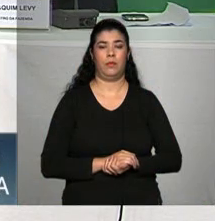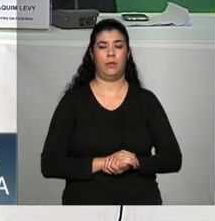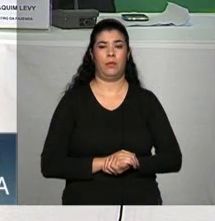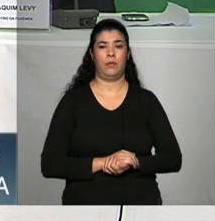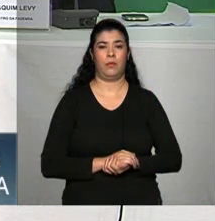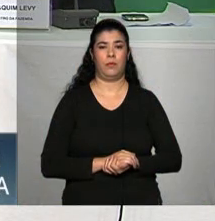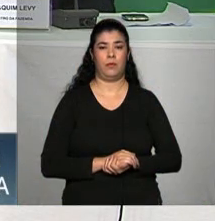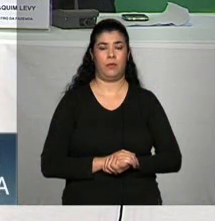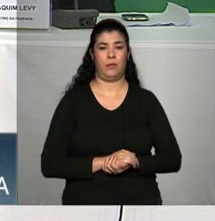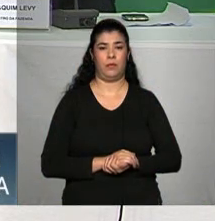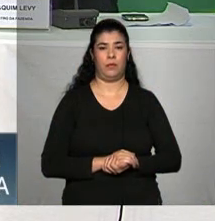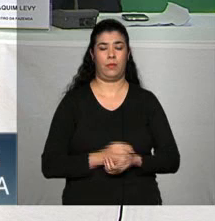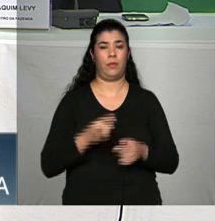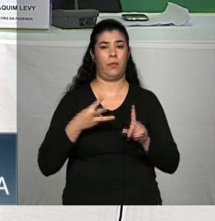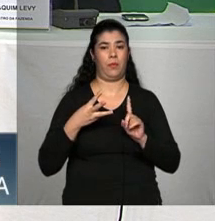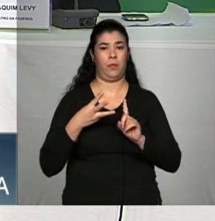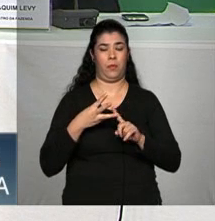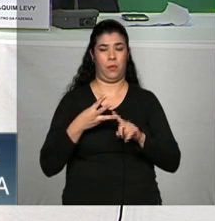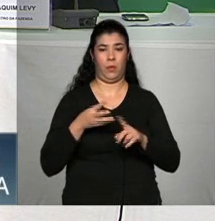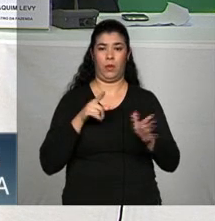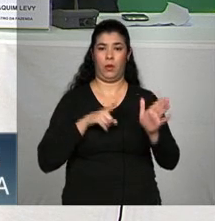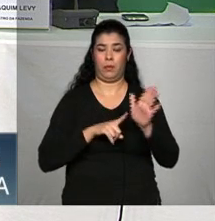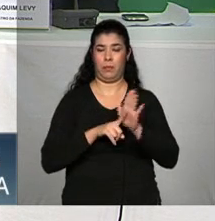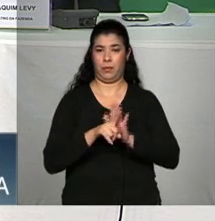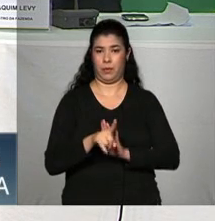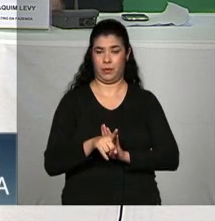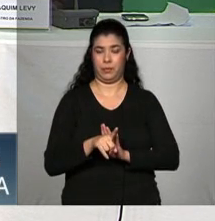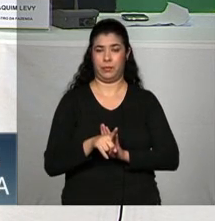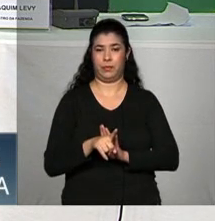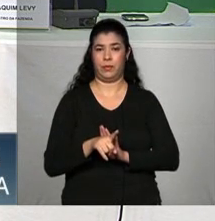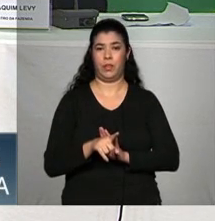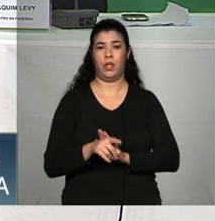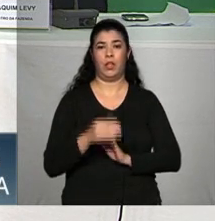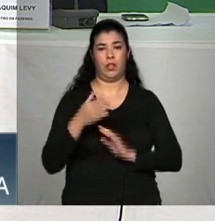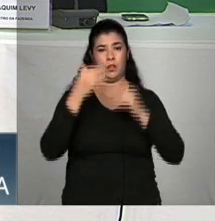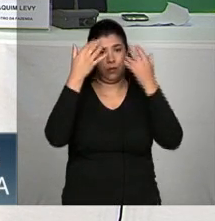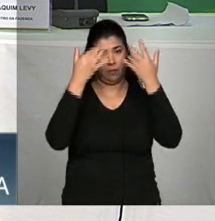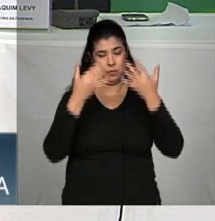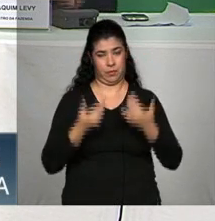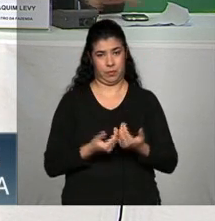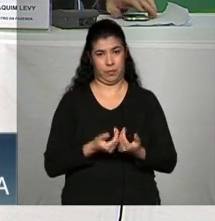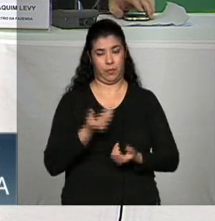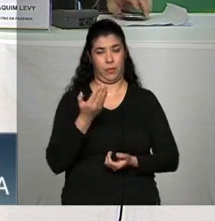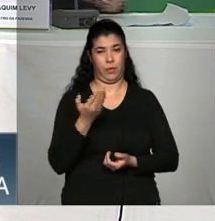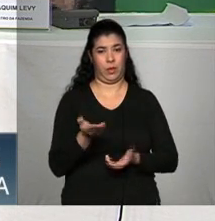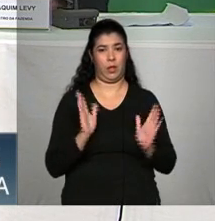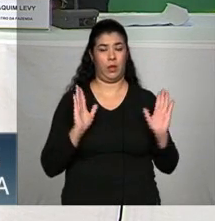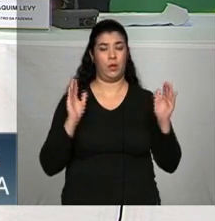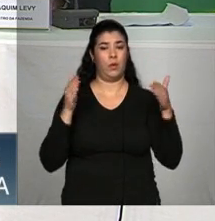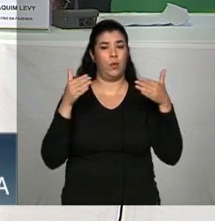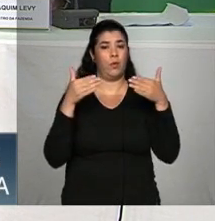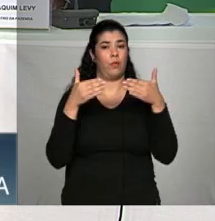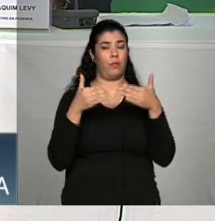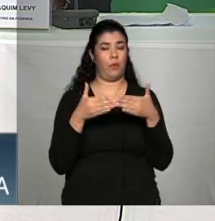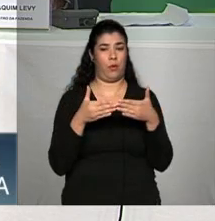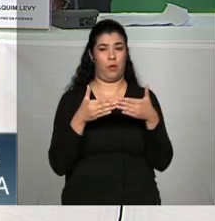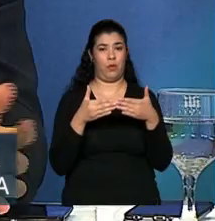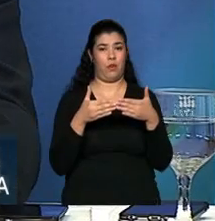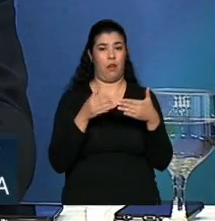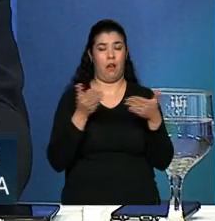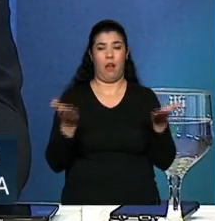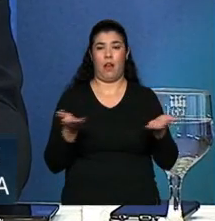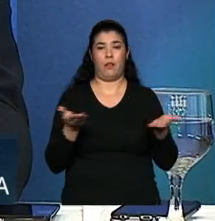terceira pergunta que você fez como o Joaquim colocou o fórum vai começar não é o momento da gente